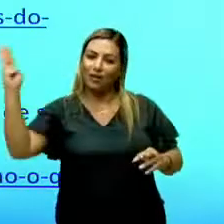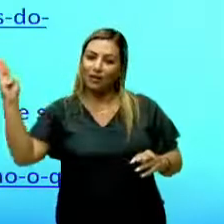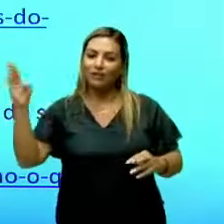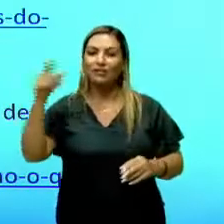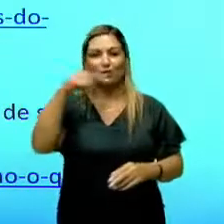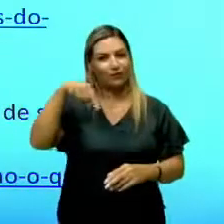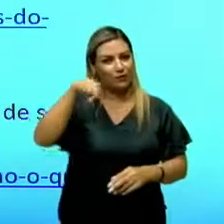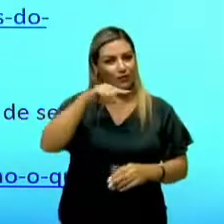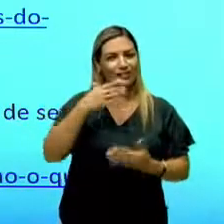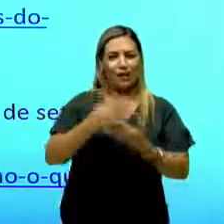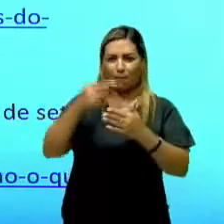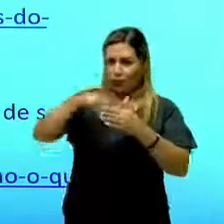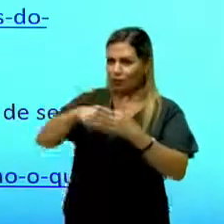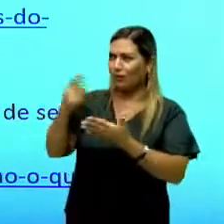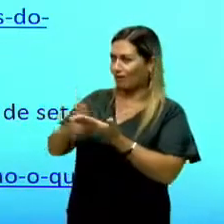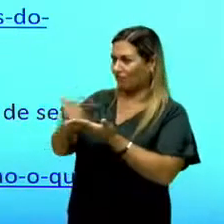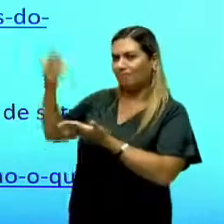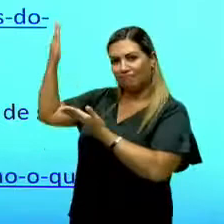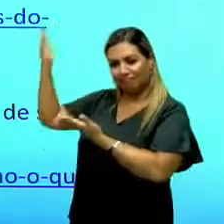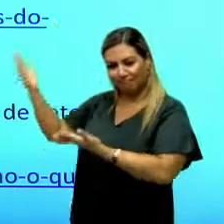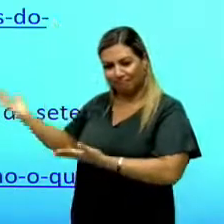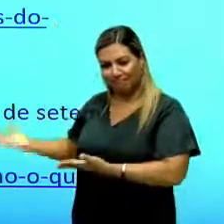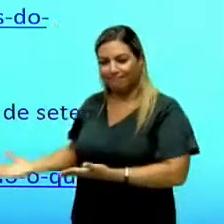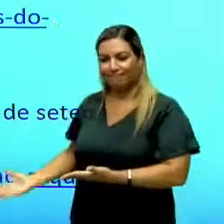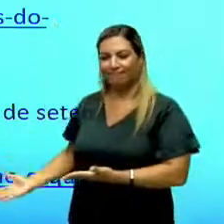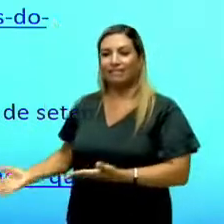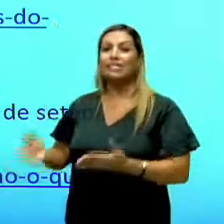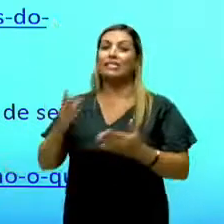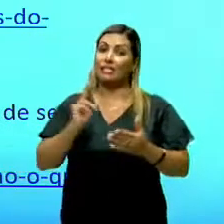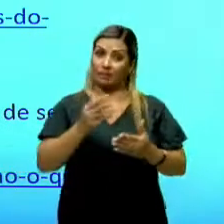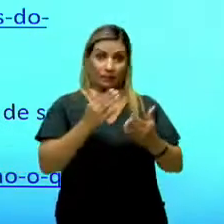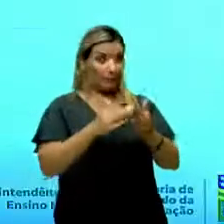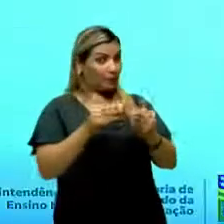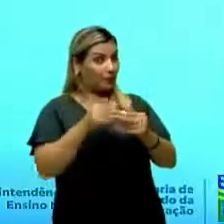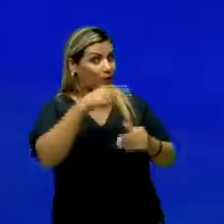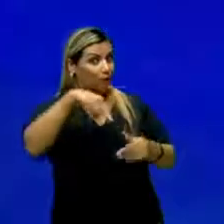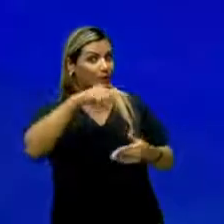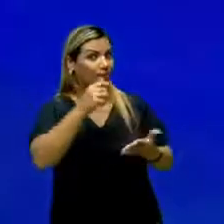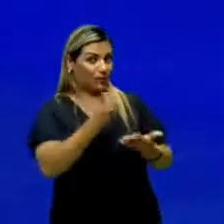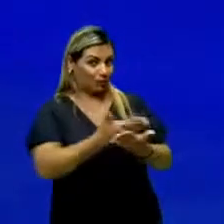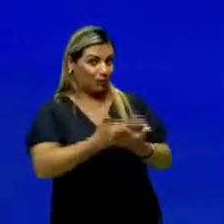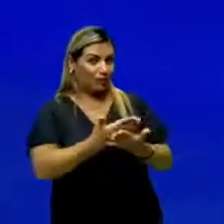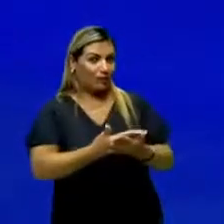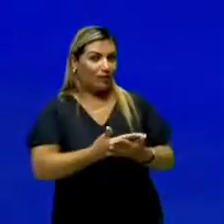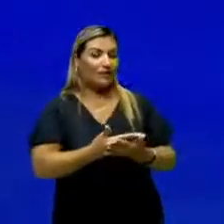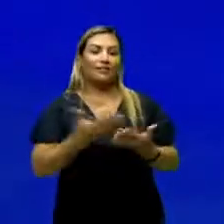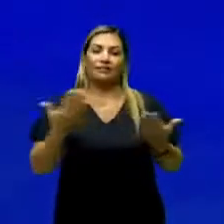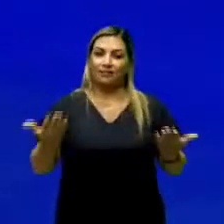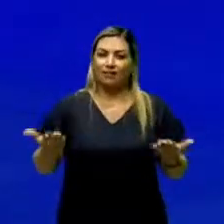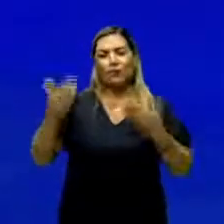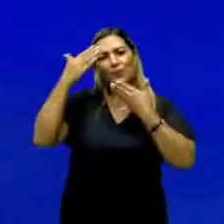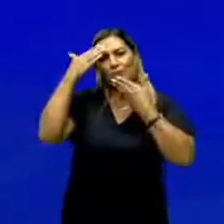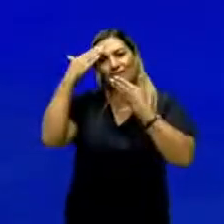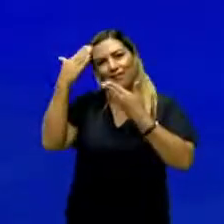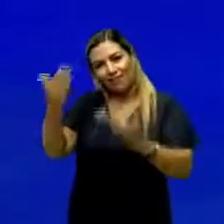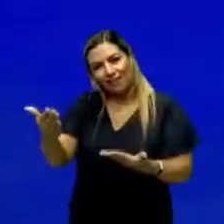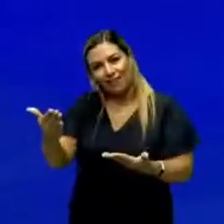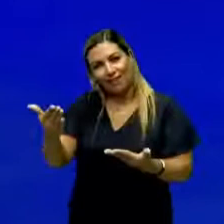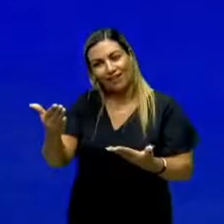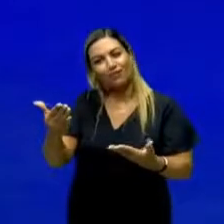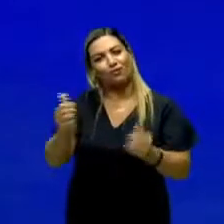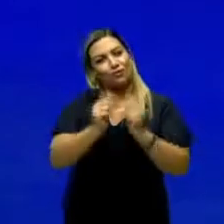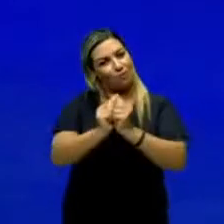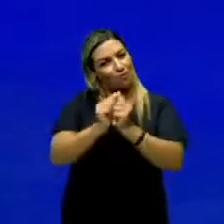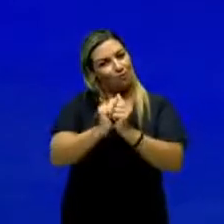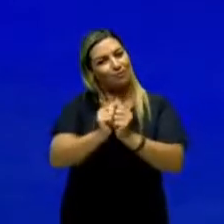para você aprofundar os seus estudos, como eu sempre peço para você fazer. No mais, muito obrigada pela sua